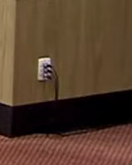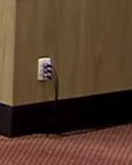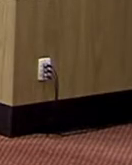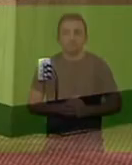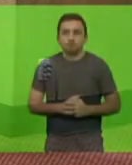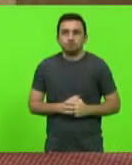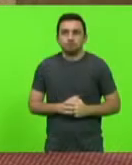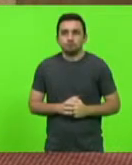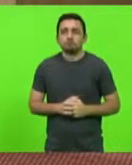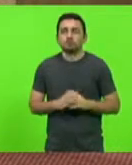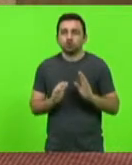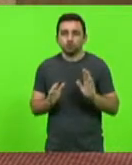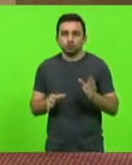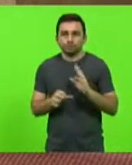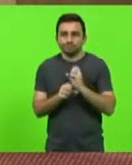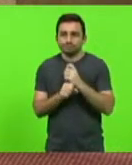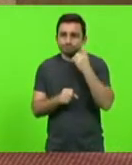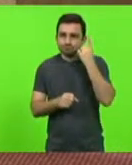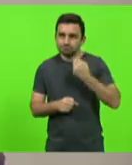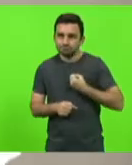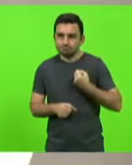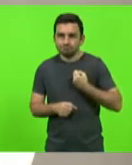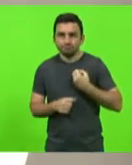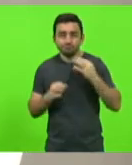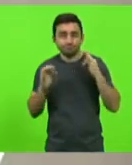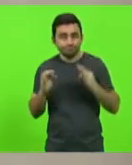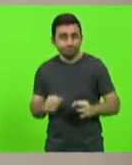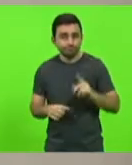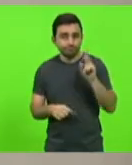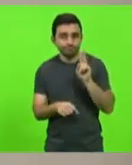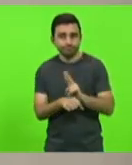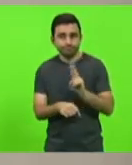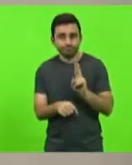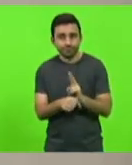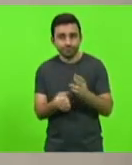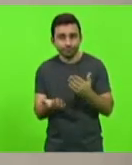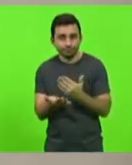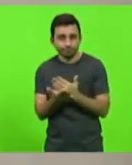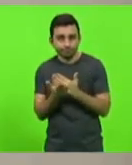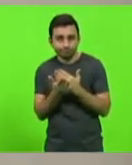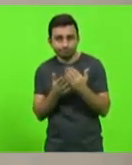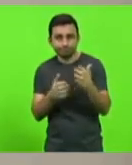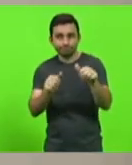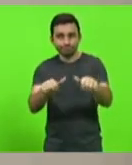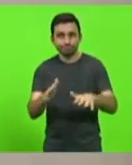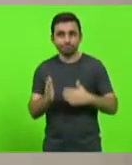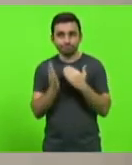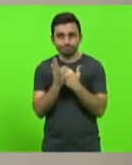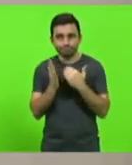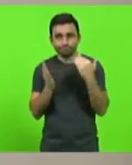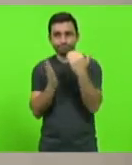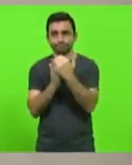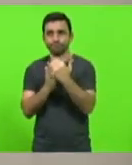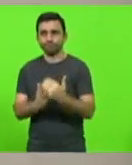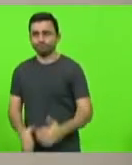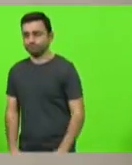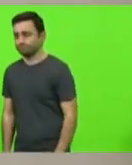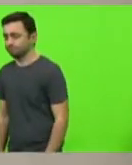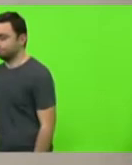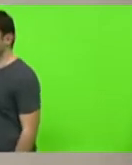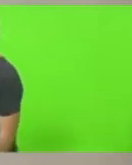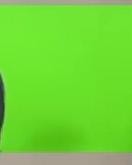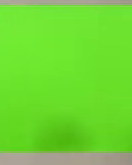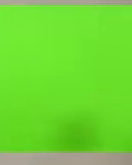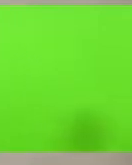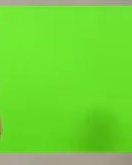Havendo cônus regimental e sob a proteção de Deus, declaro aberta a presente sessão extraordinária. Em votação,